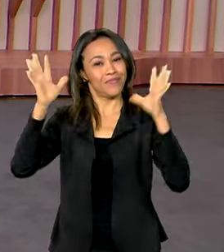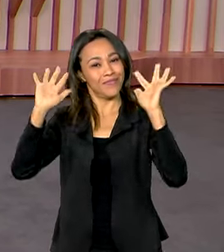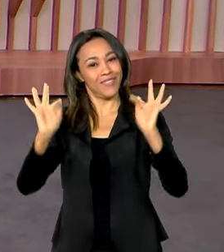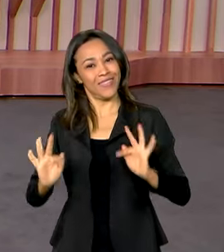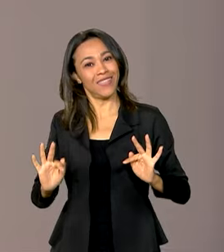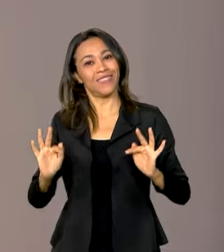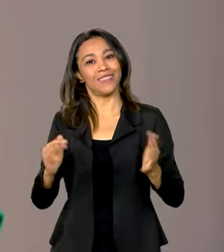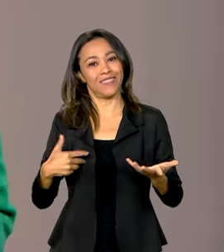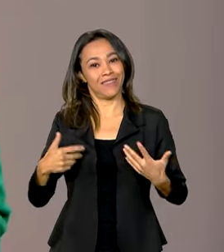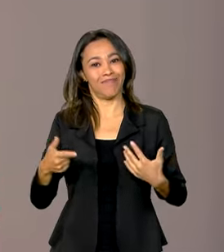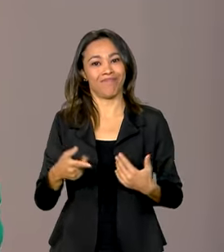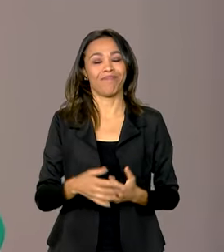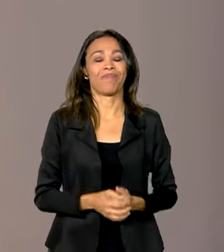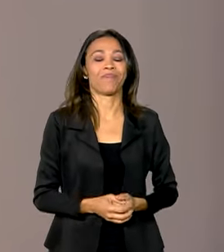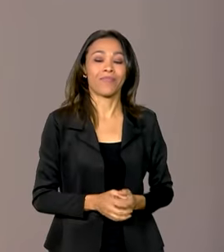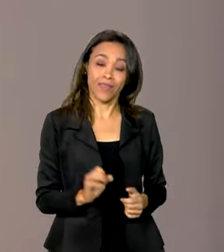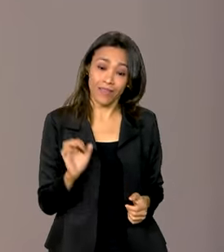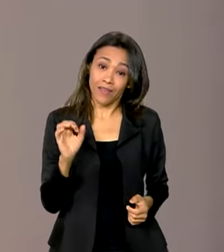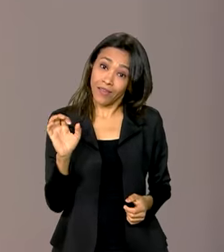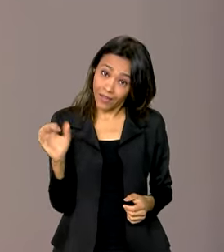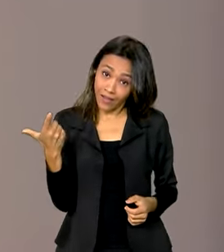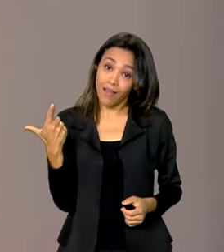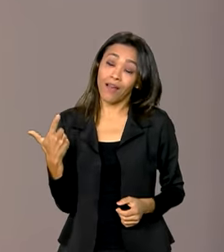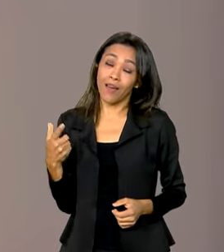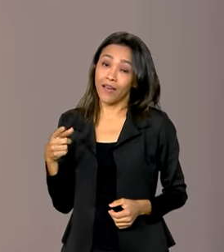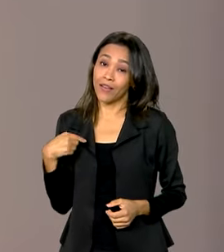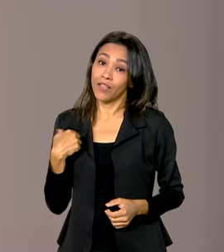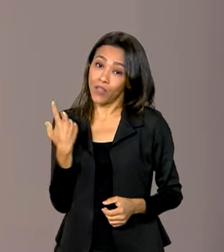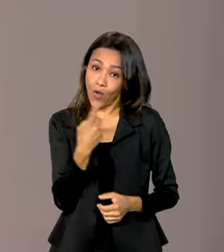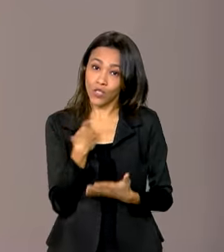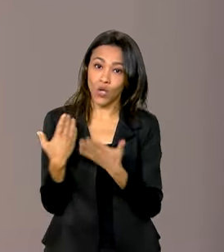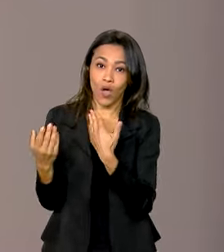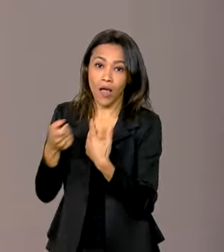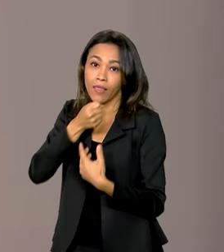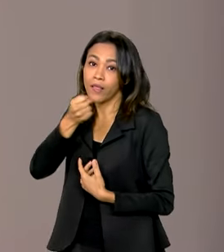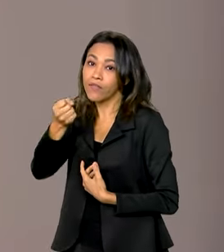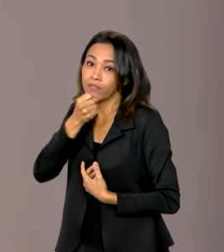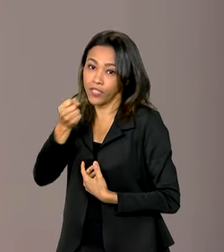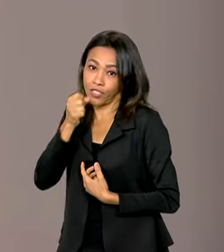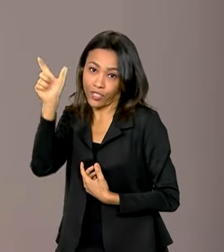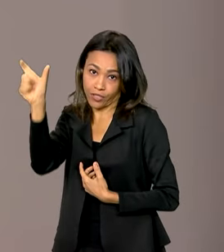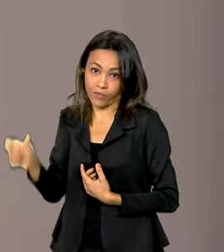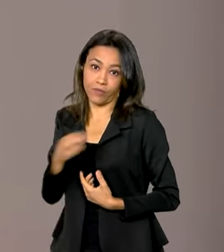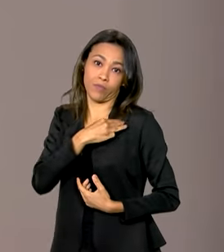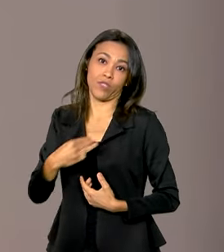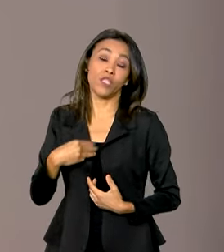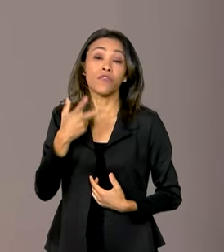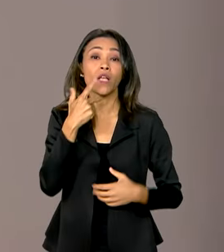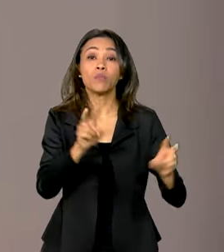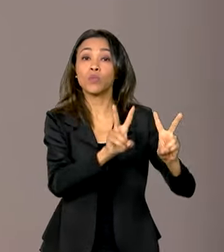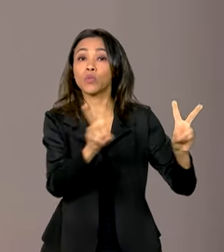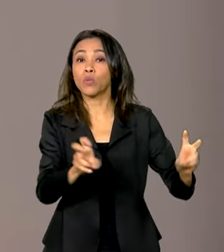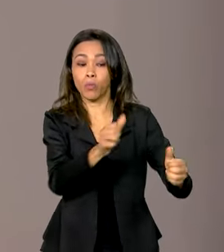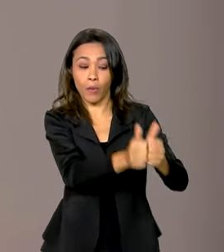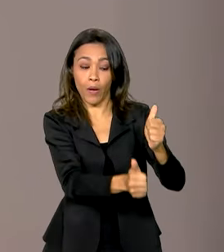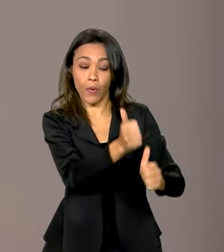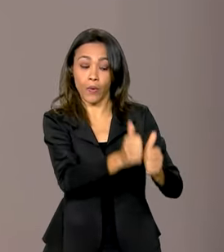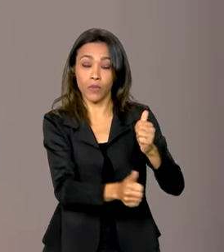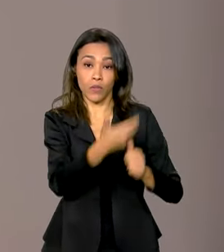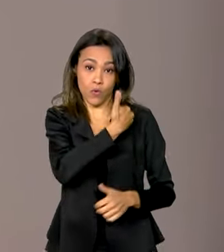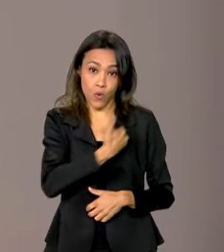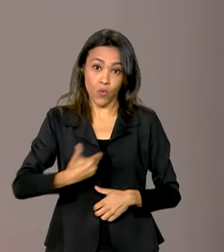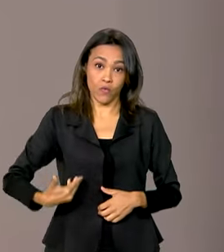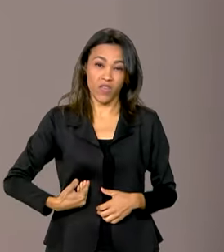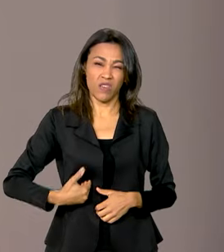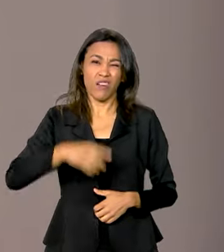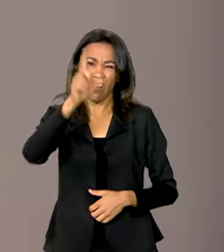aqui com a gente. Olha, e claro que a gente estava com o ministro Fávaro e a gente falou também da questão do arroz, porque o governo optou por